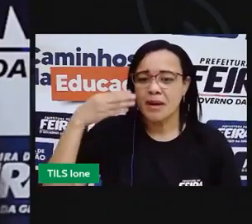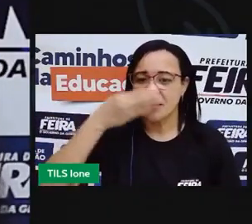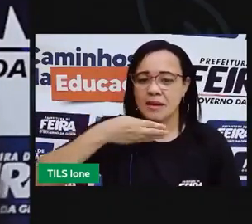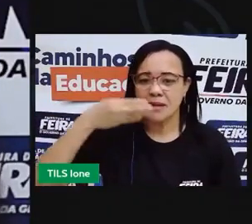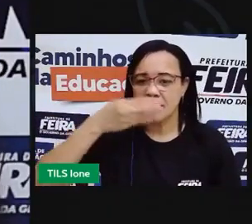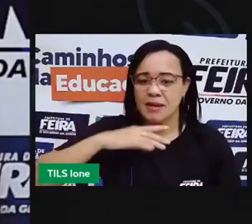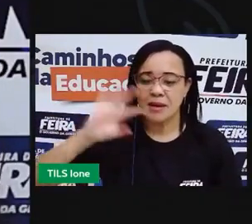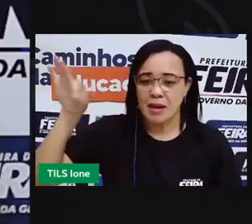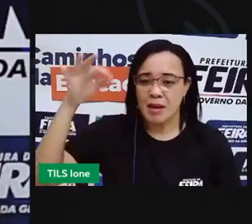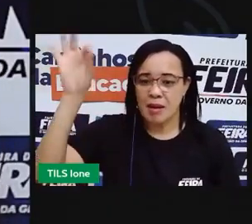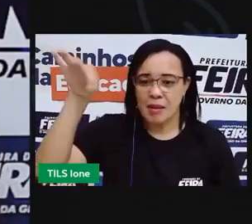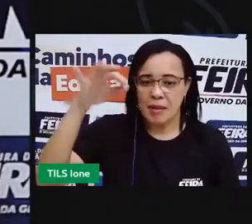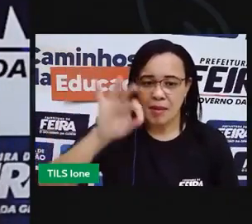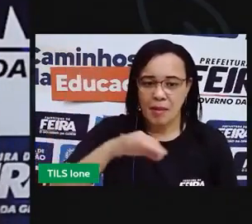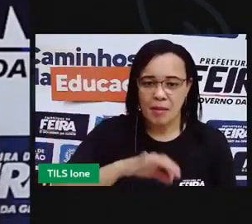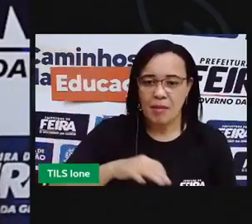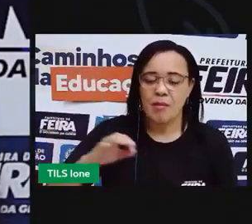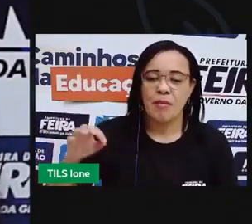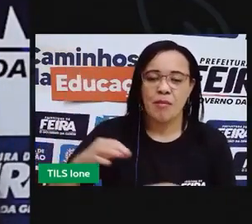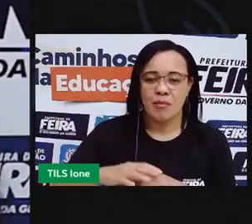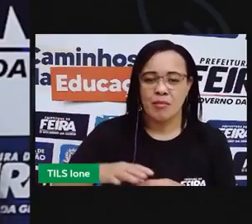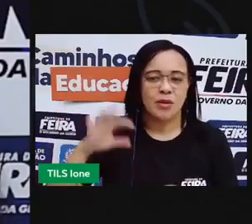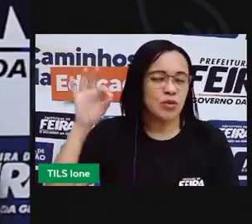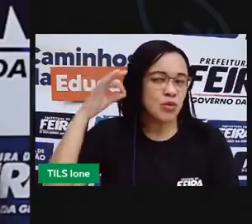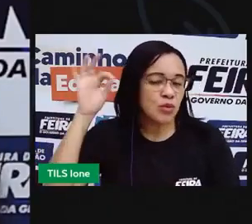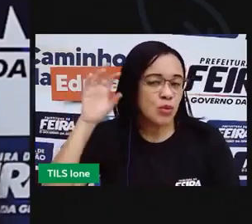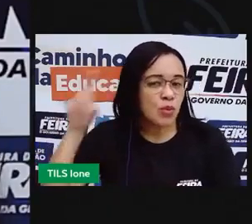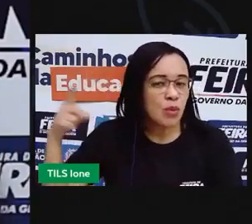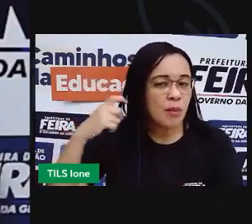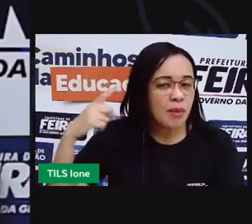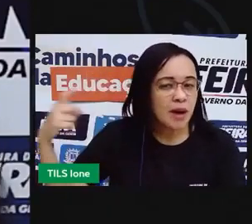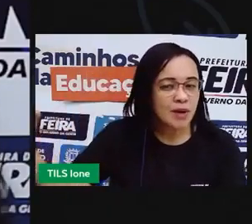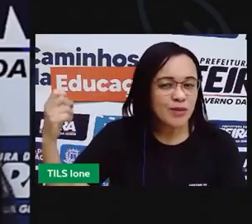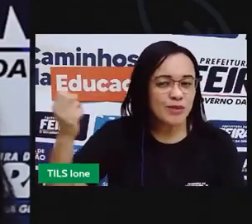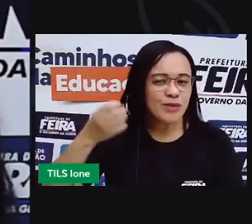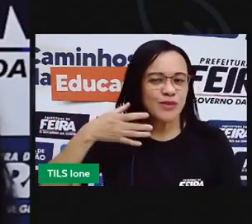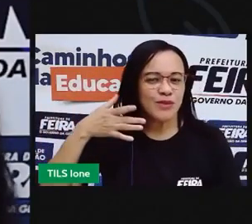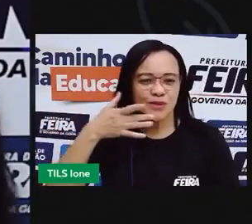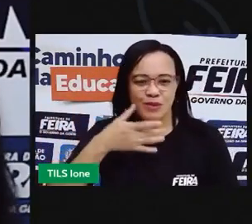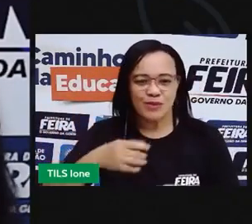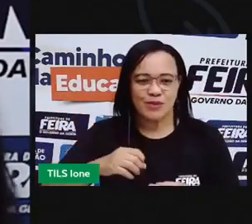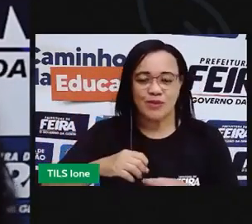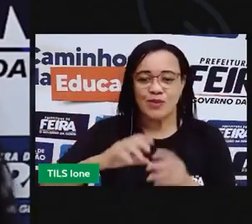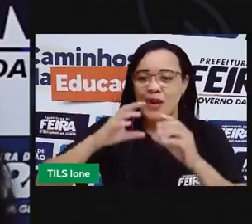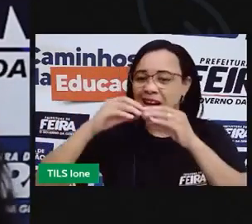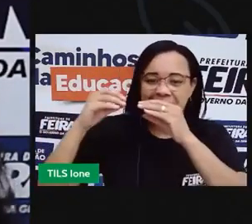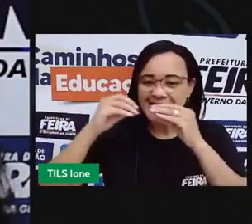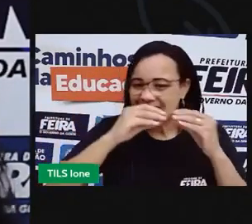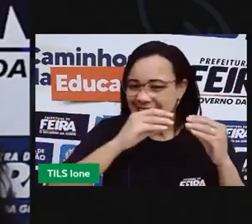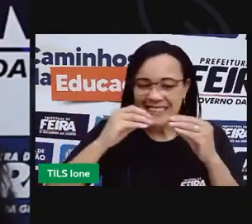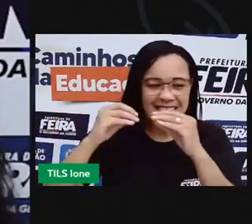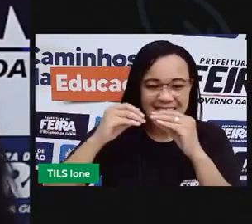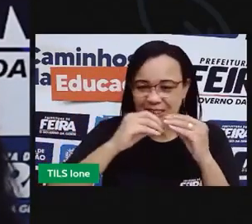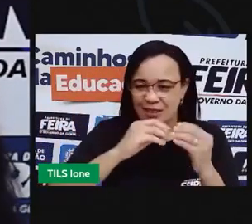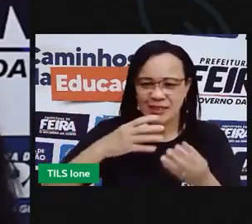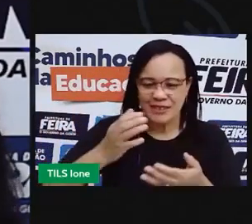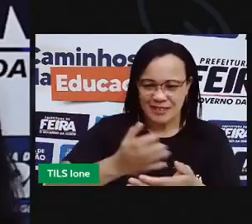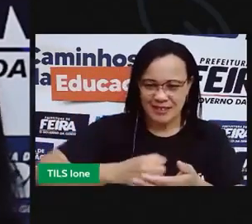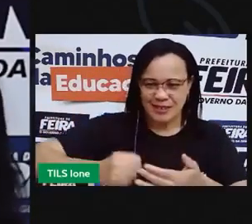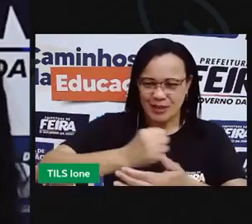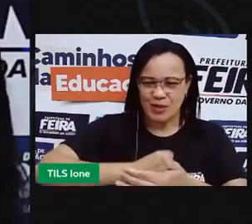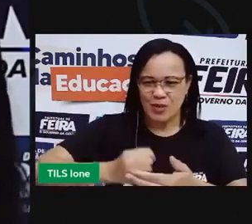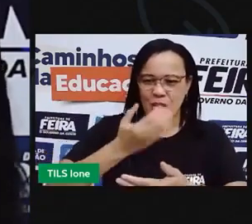a areia, o salmo, o gembido, o sabão, a espiga, o milho cozido,